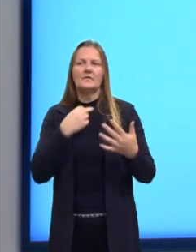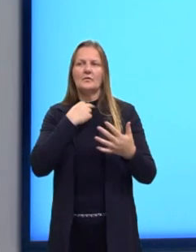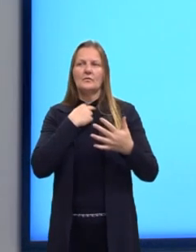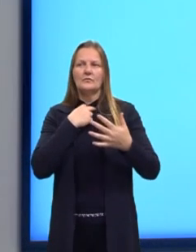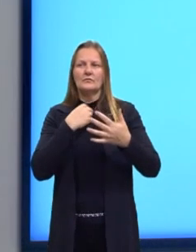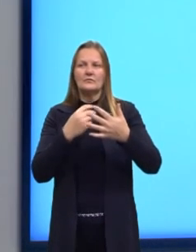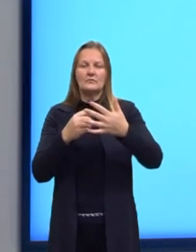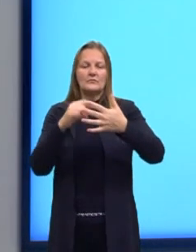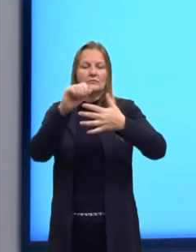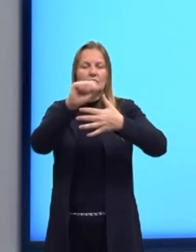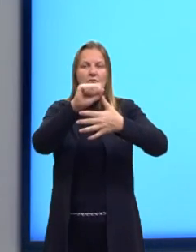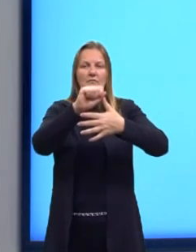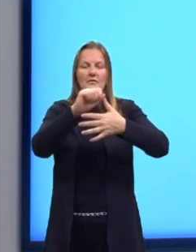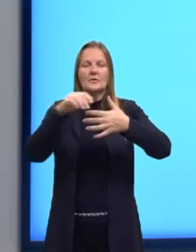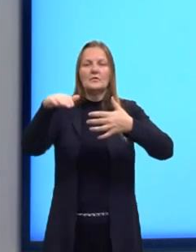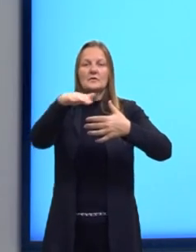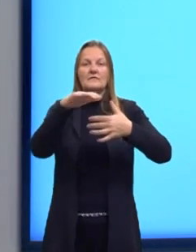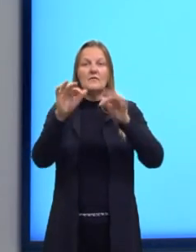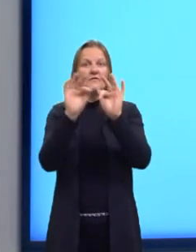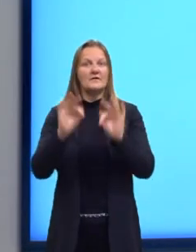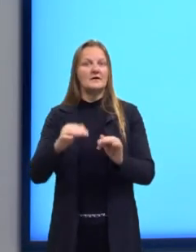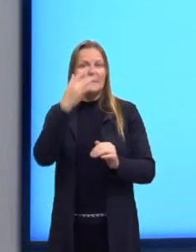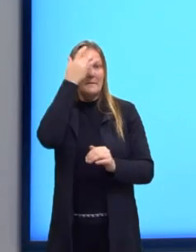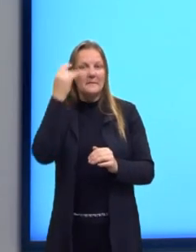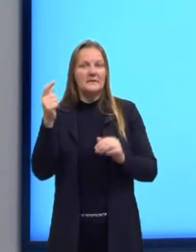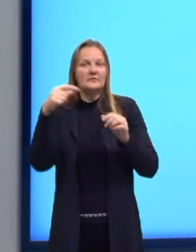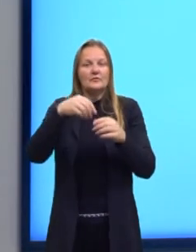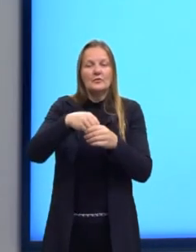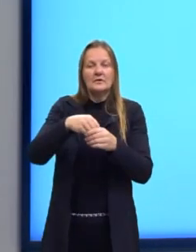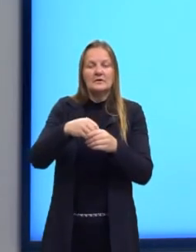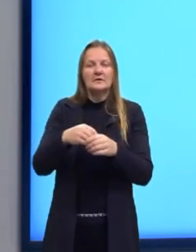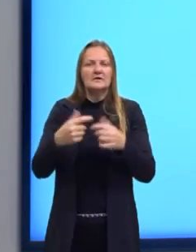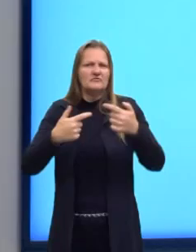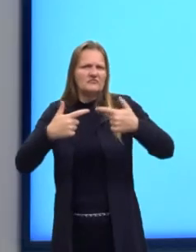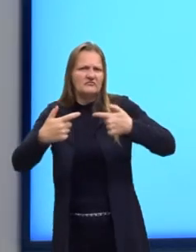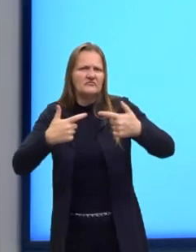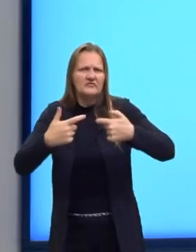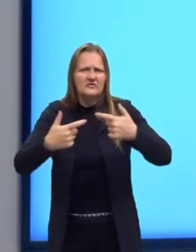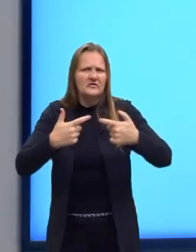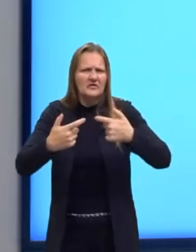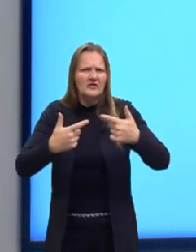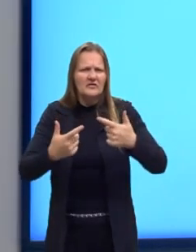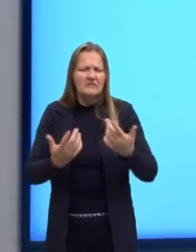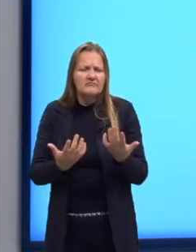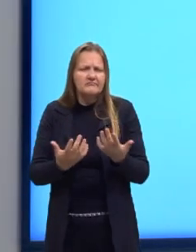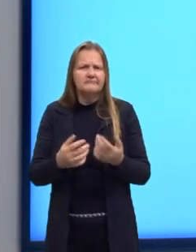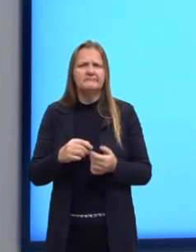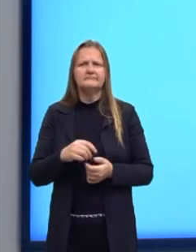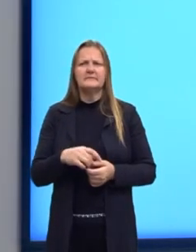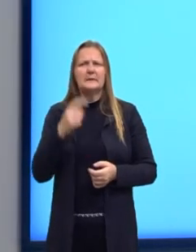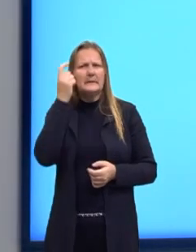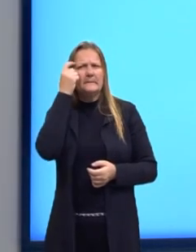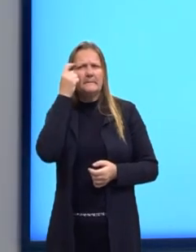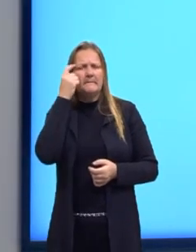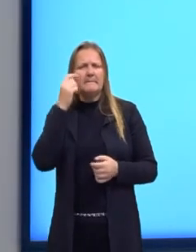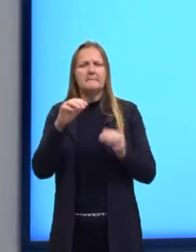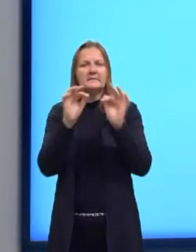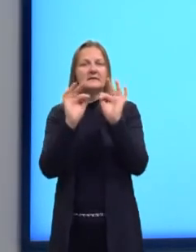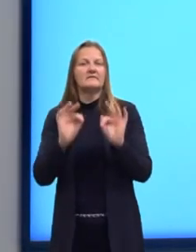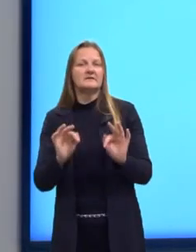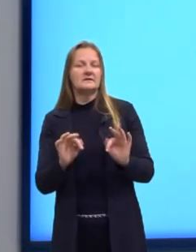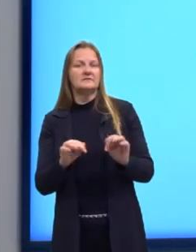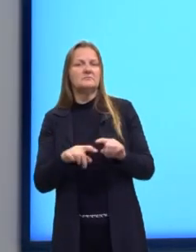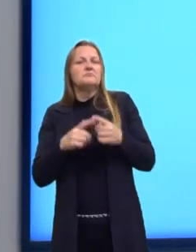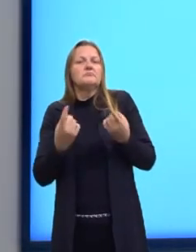relacionado ao nível de felicidade das pessoas em tempos de guerra? Não sei, vamos pensar. Olha só. Felicidade eu tenho